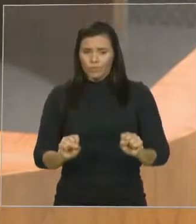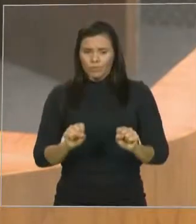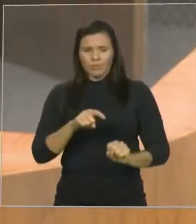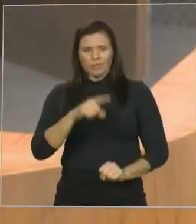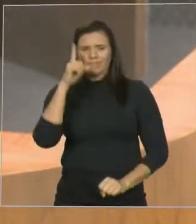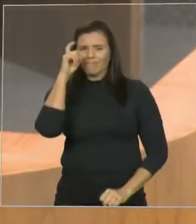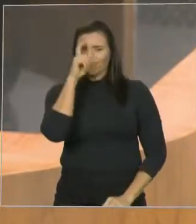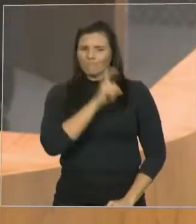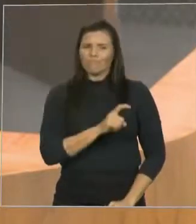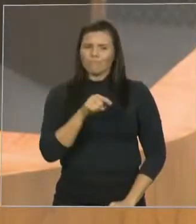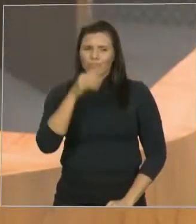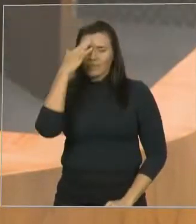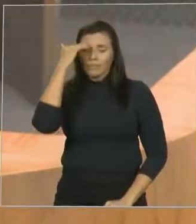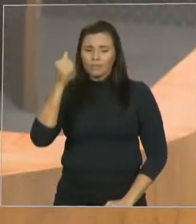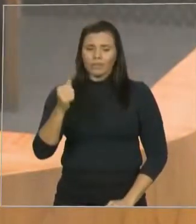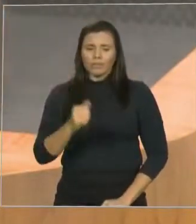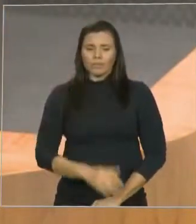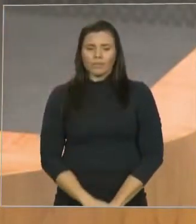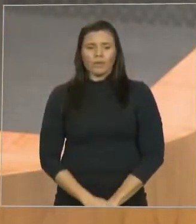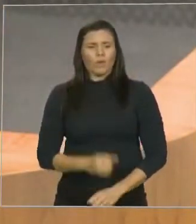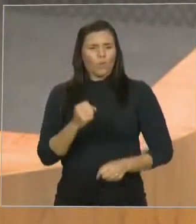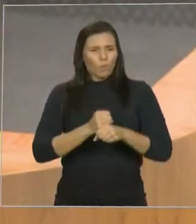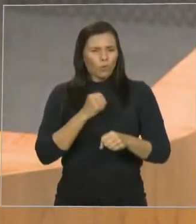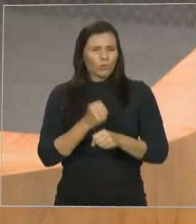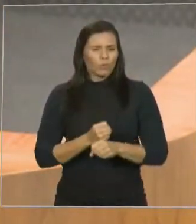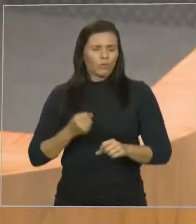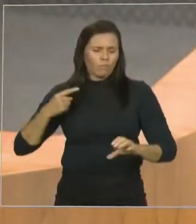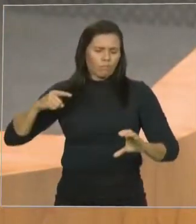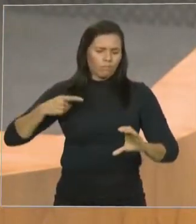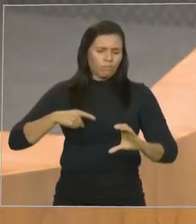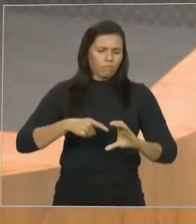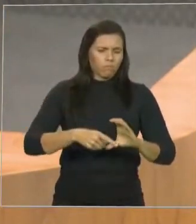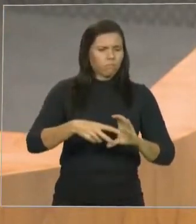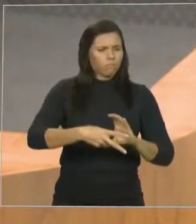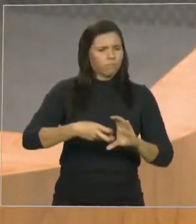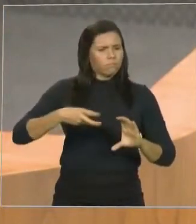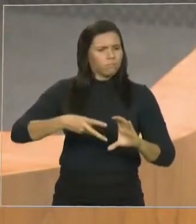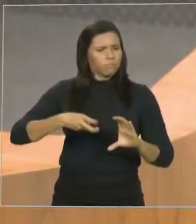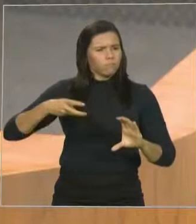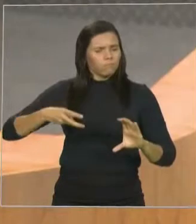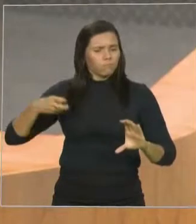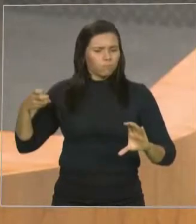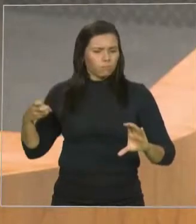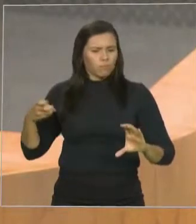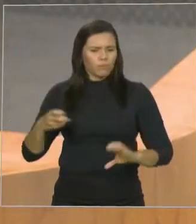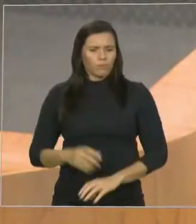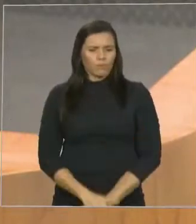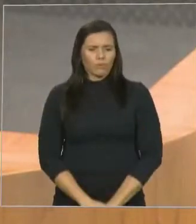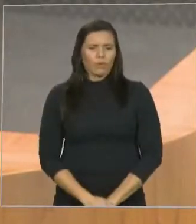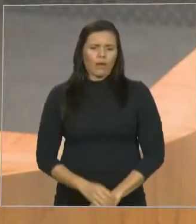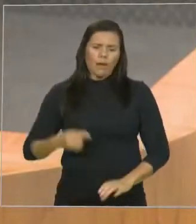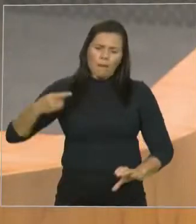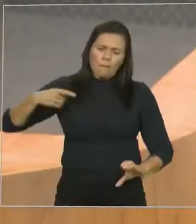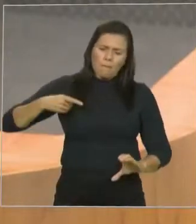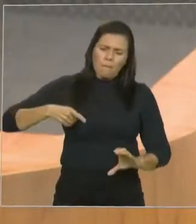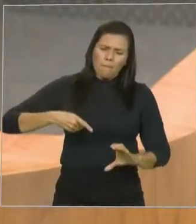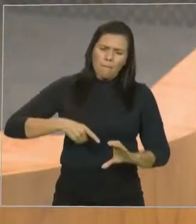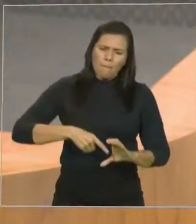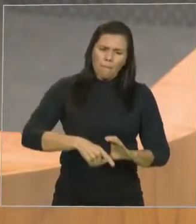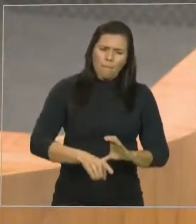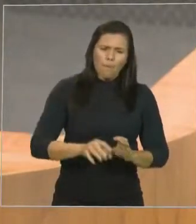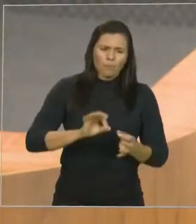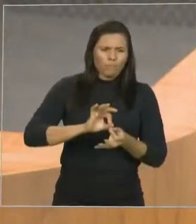principalmente porque, para construir um poço artesiano naquele município, em média perfuração, são em torno de